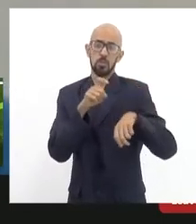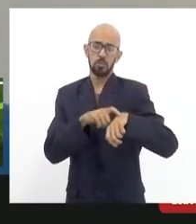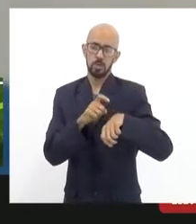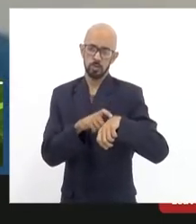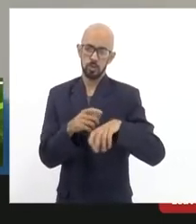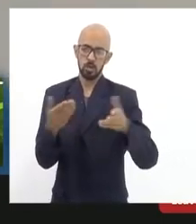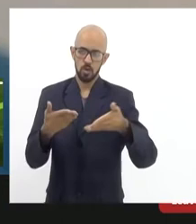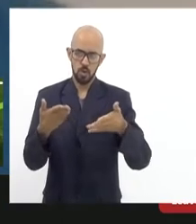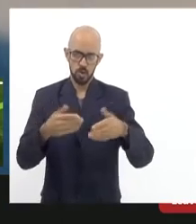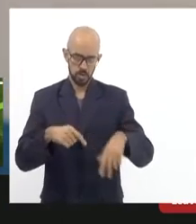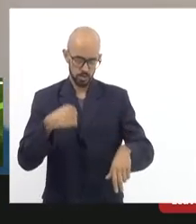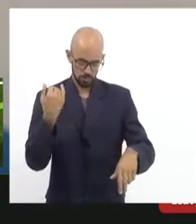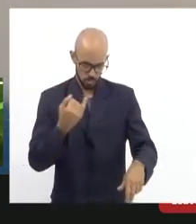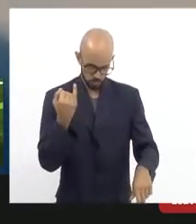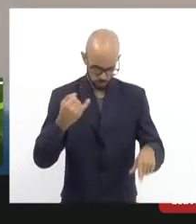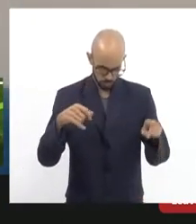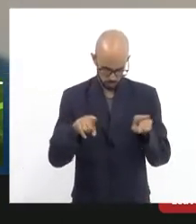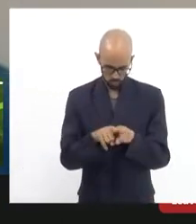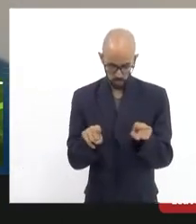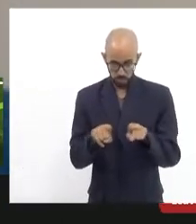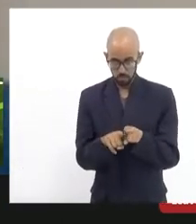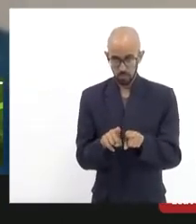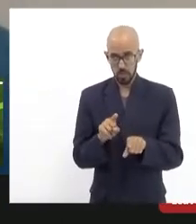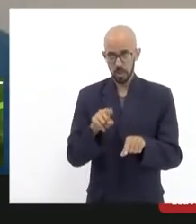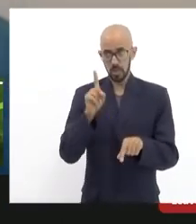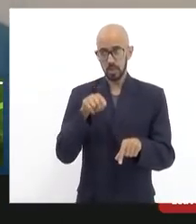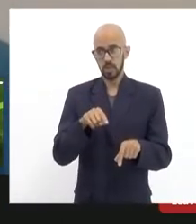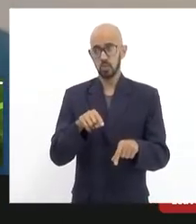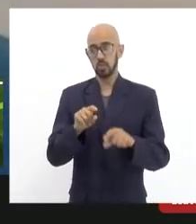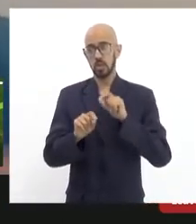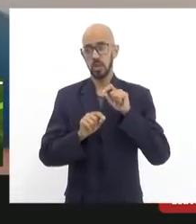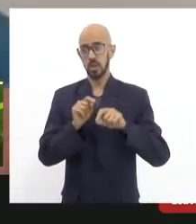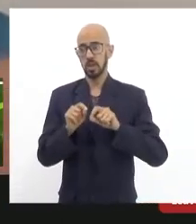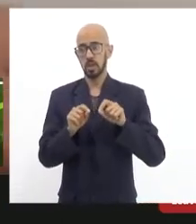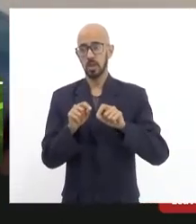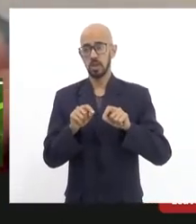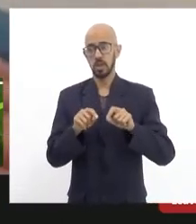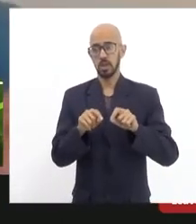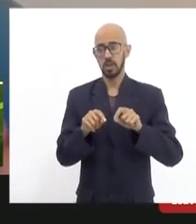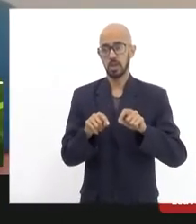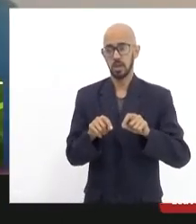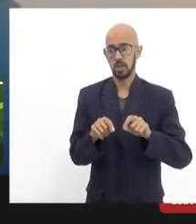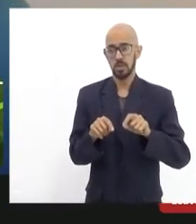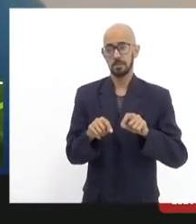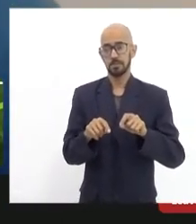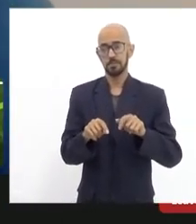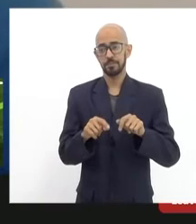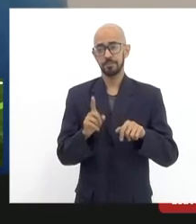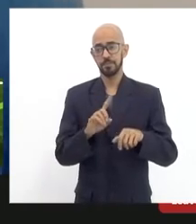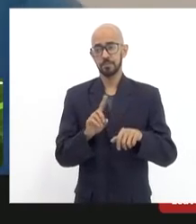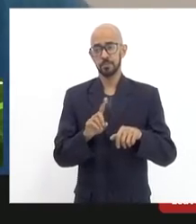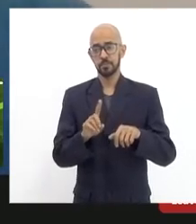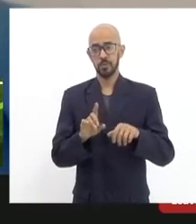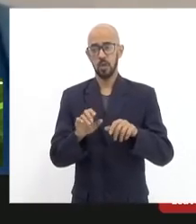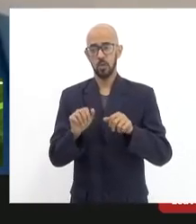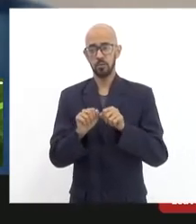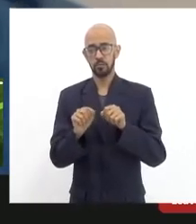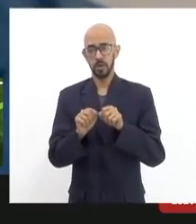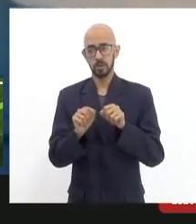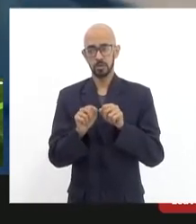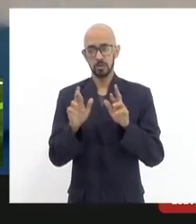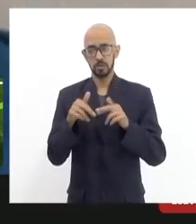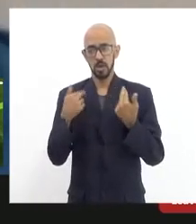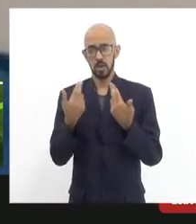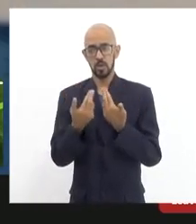que eu acho muito importante e acho que seria muito válido já tinha falado isso na ocasião da reunião que tivemos na